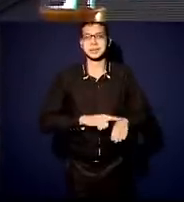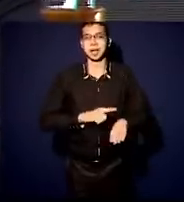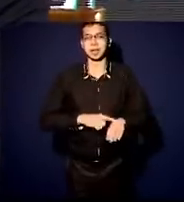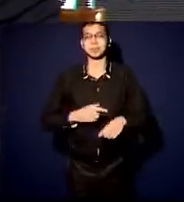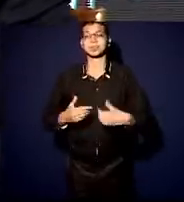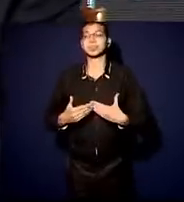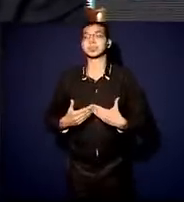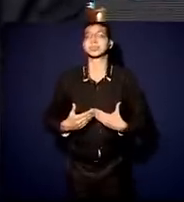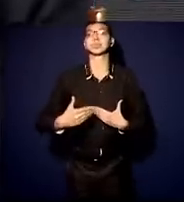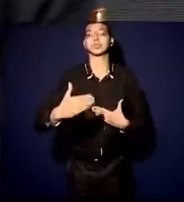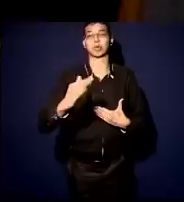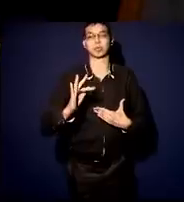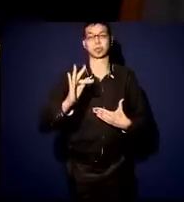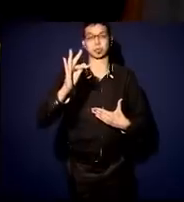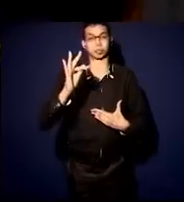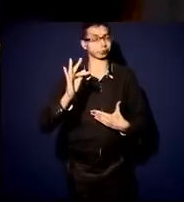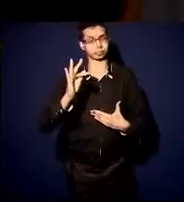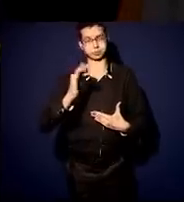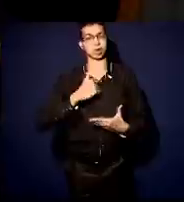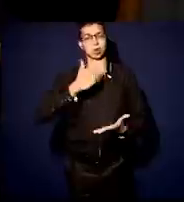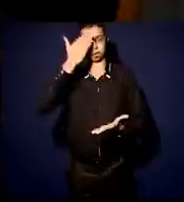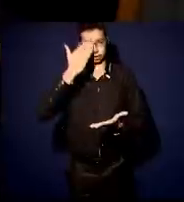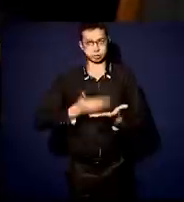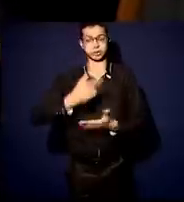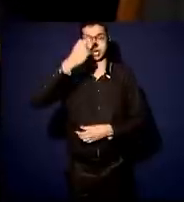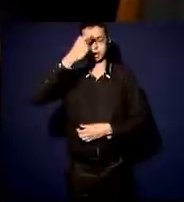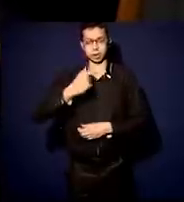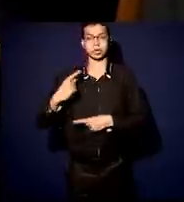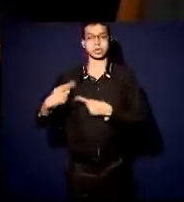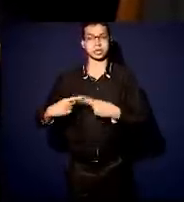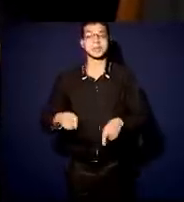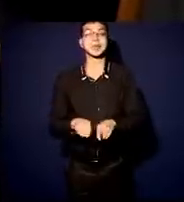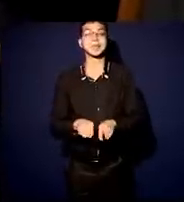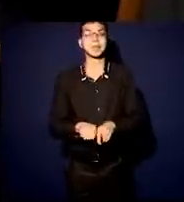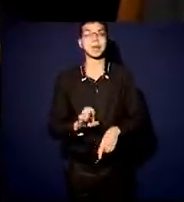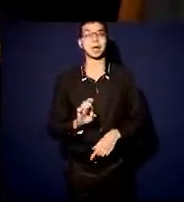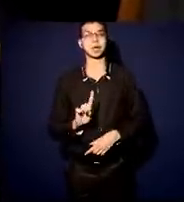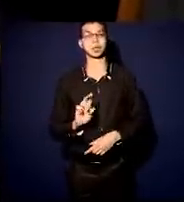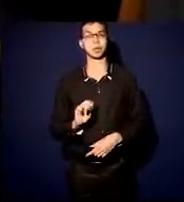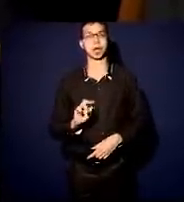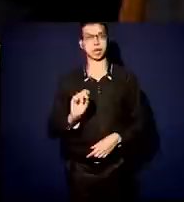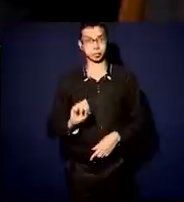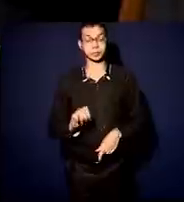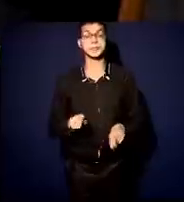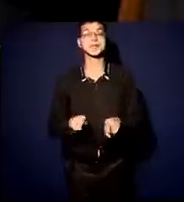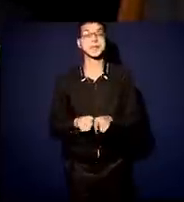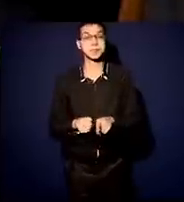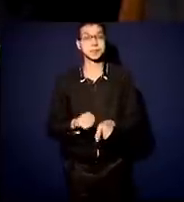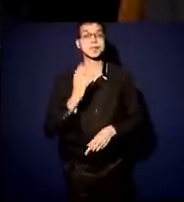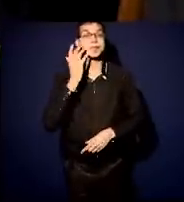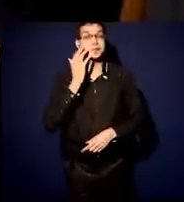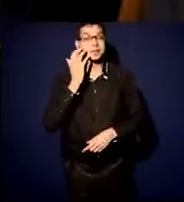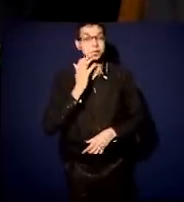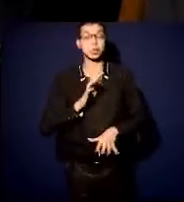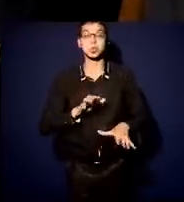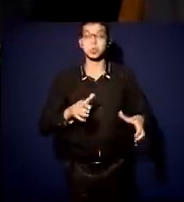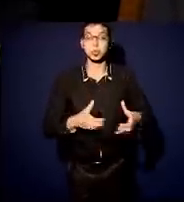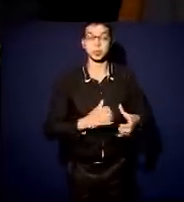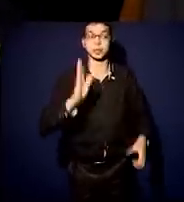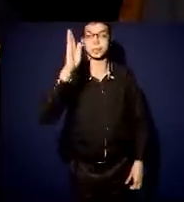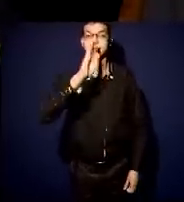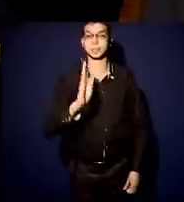nossa geração, a minha, do Eduardo e do Tarcísio, que fazem parte de uma nova safra da política do Brasil, é